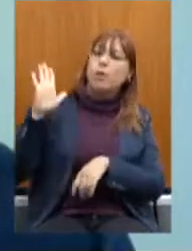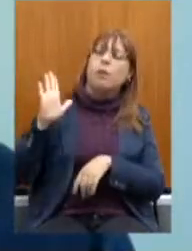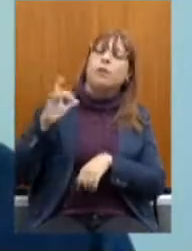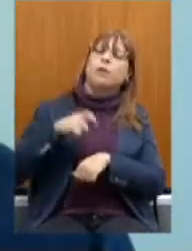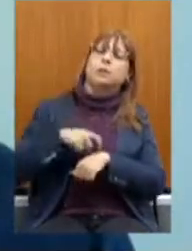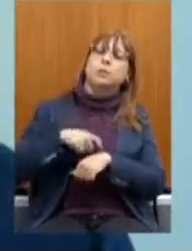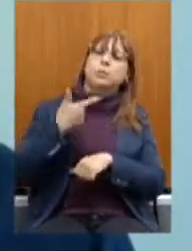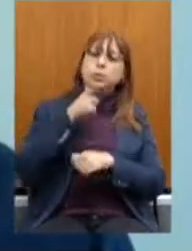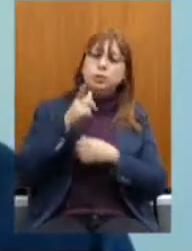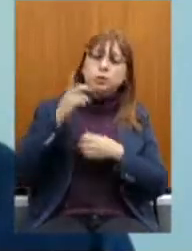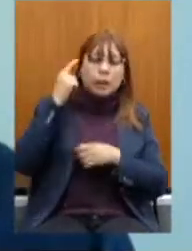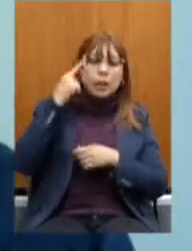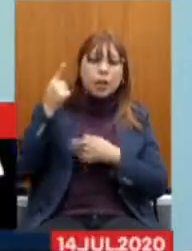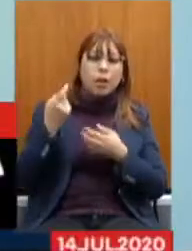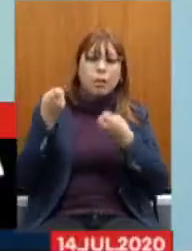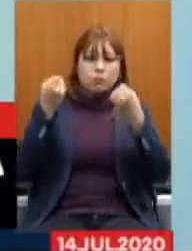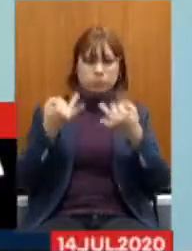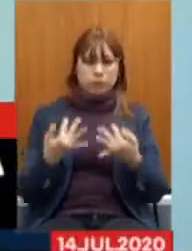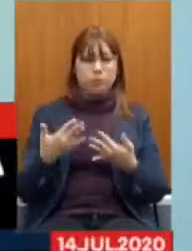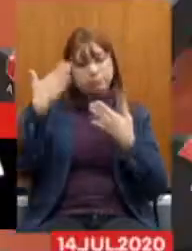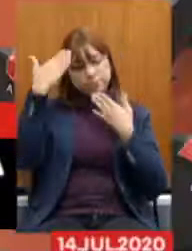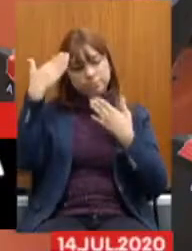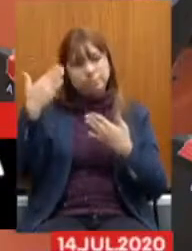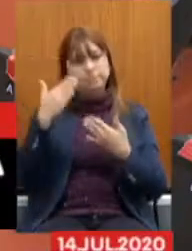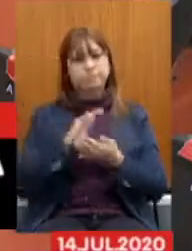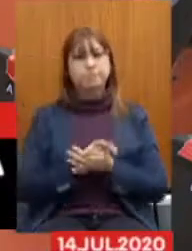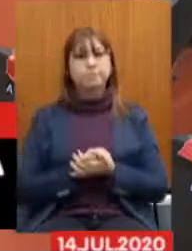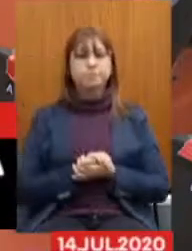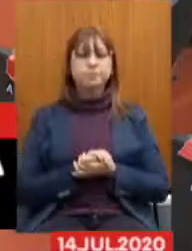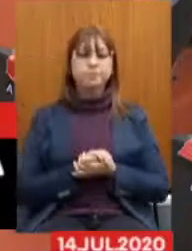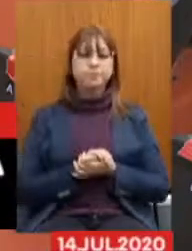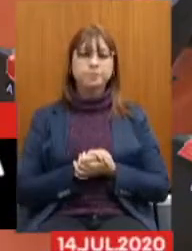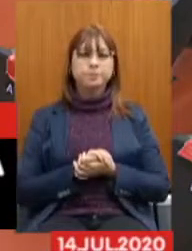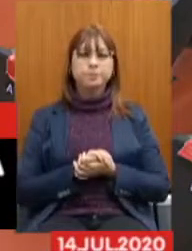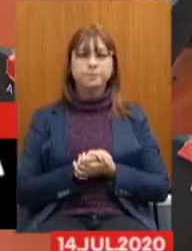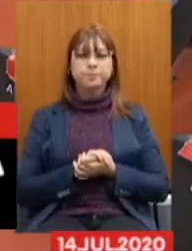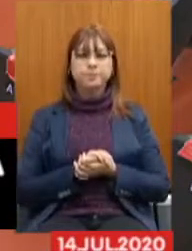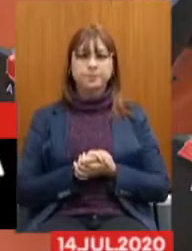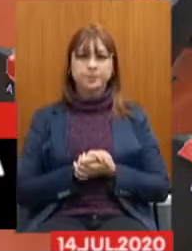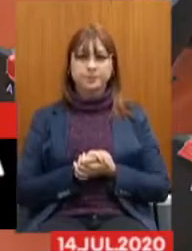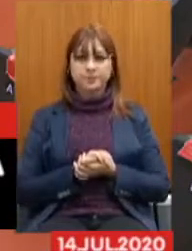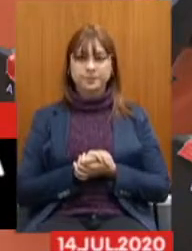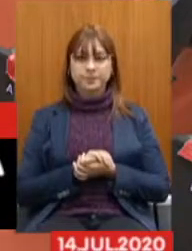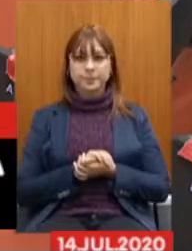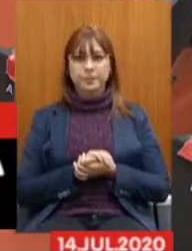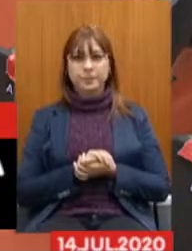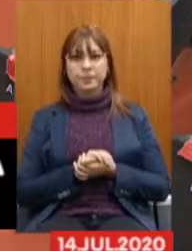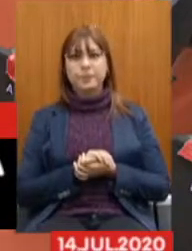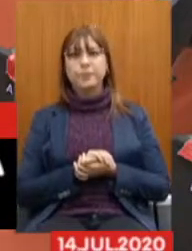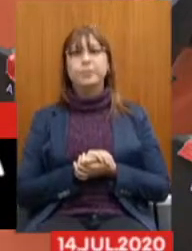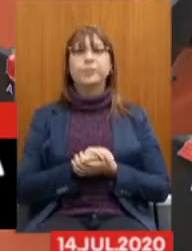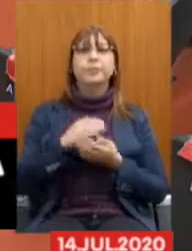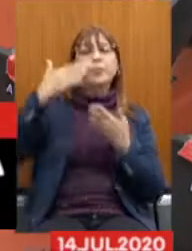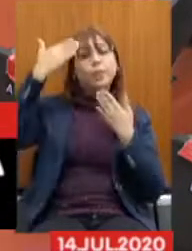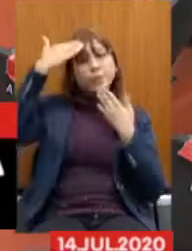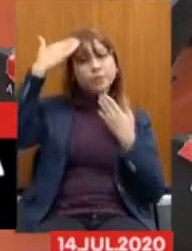melhor Muito obrigado Eu Agradeço A